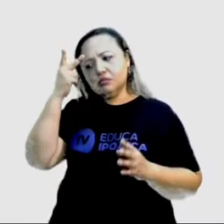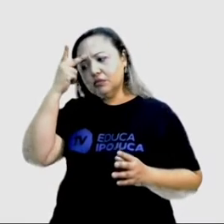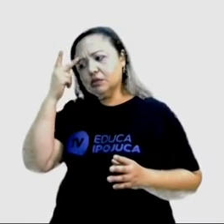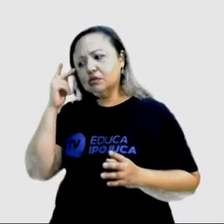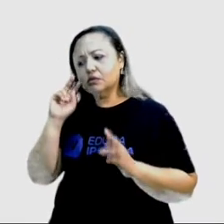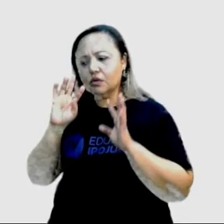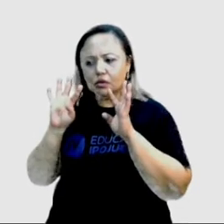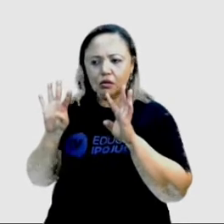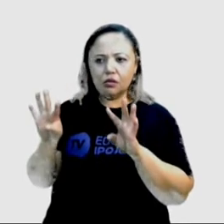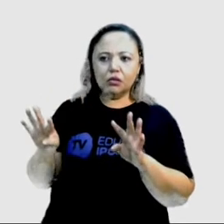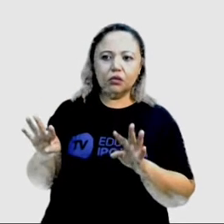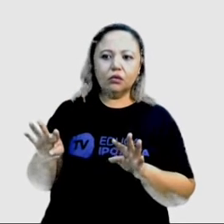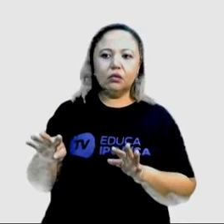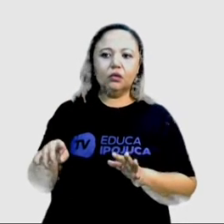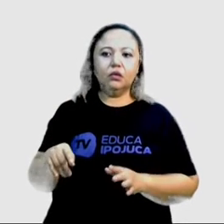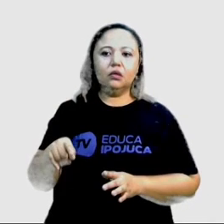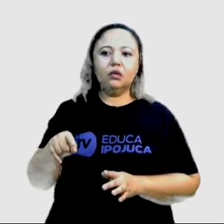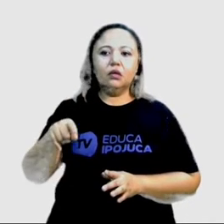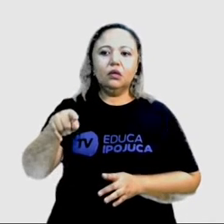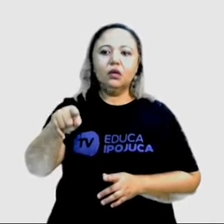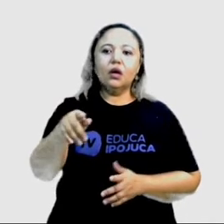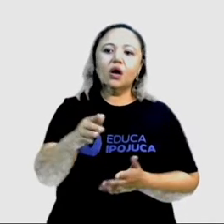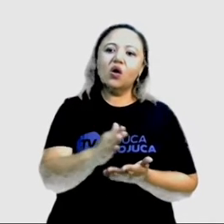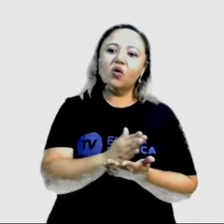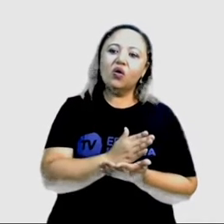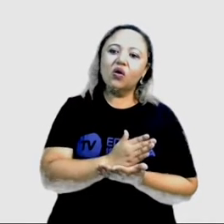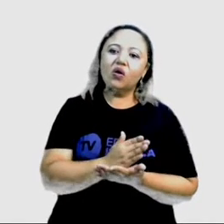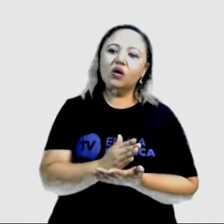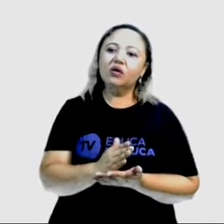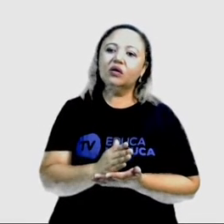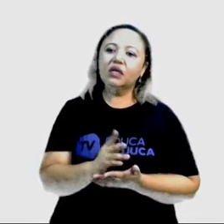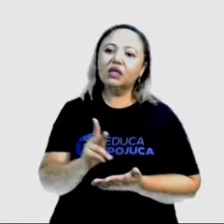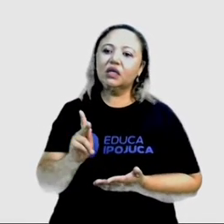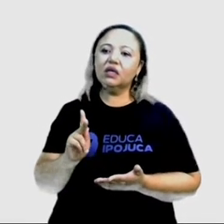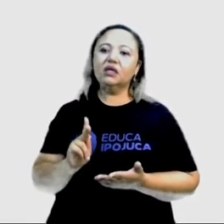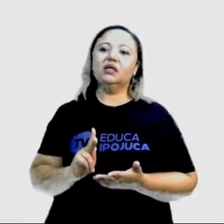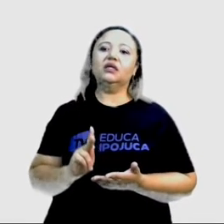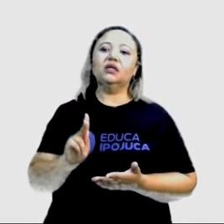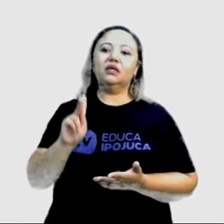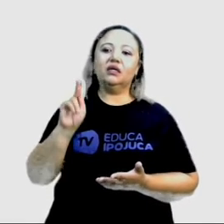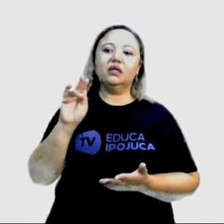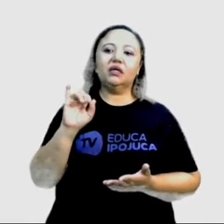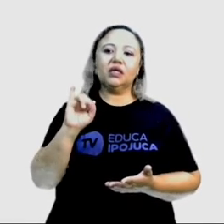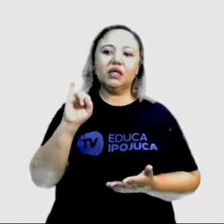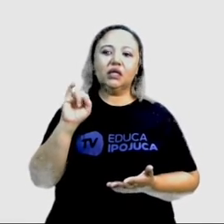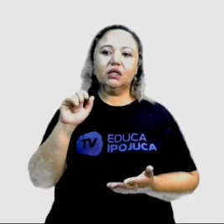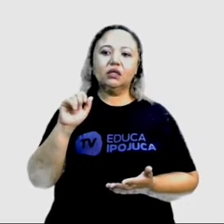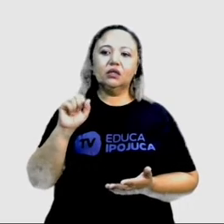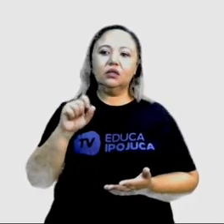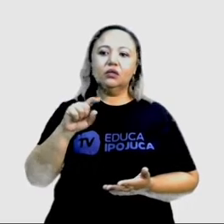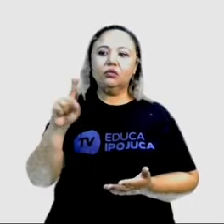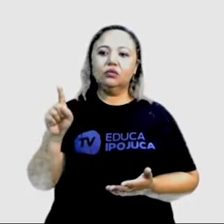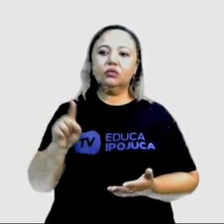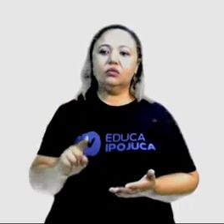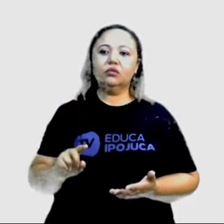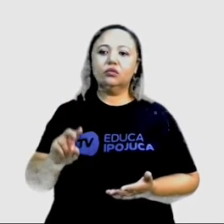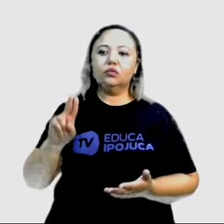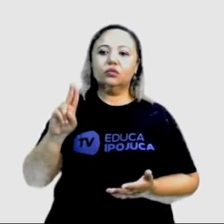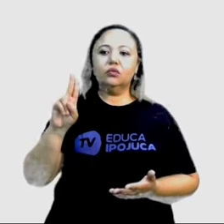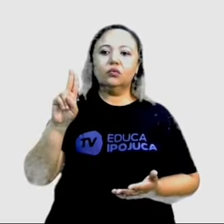desconhecidas, como a quinzumba mesmo, que é vinda de Luanda, lá de Angola,